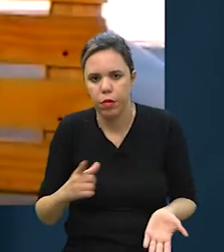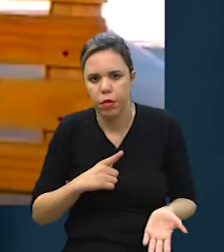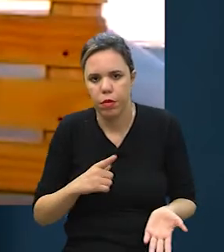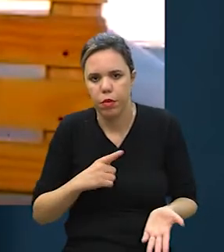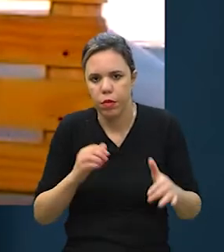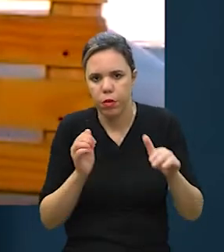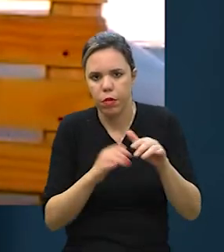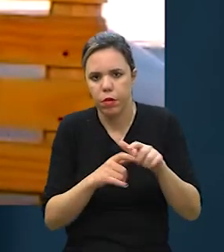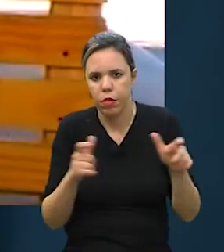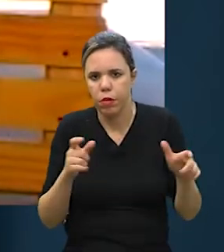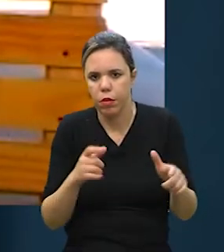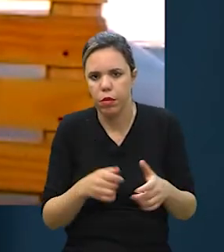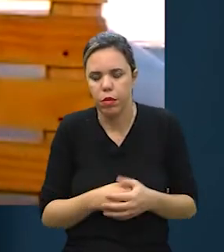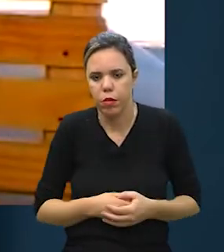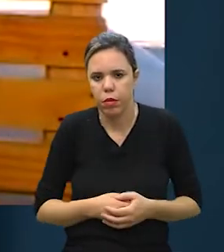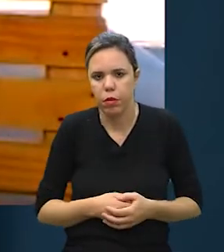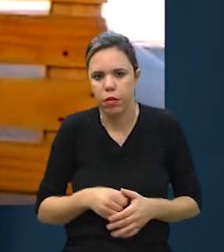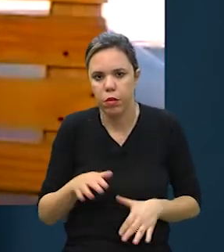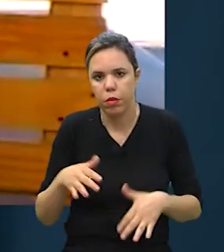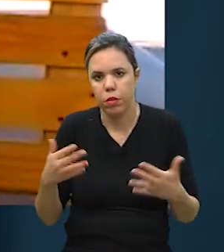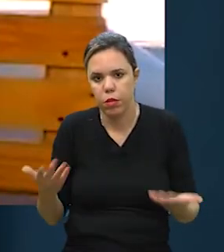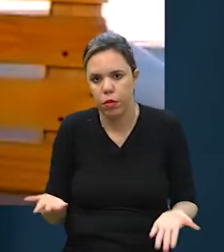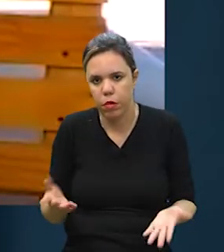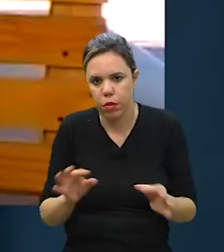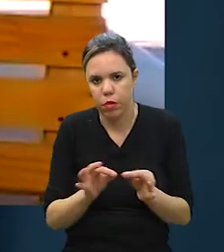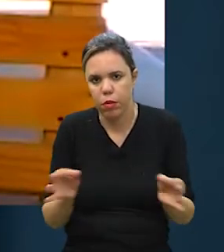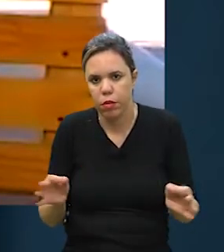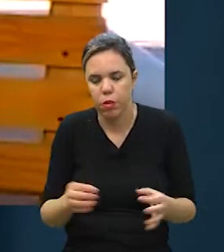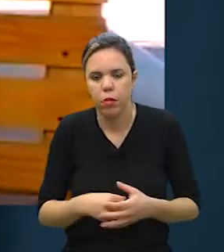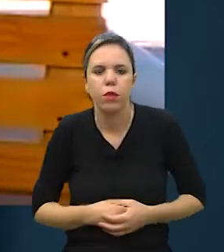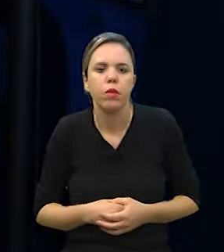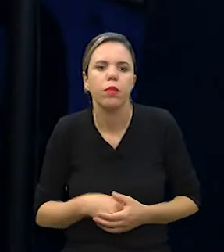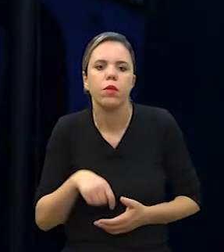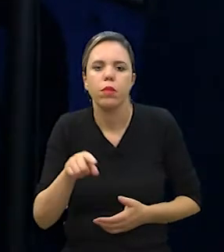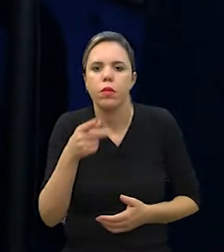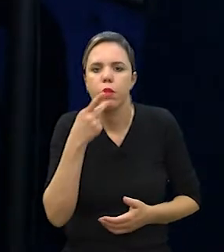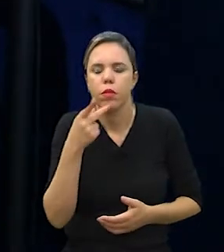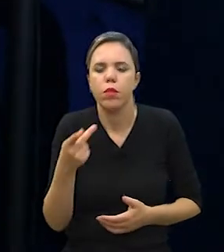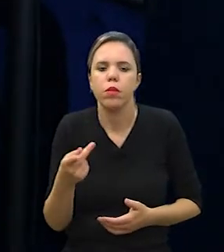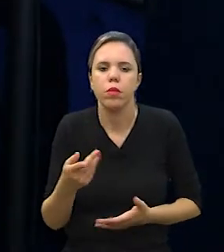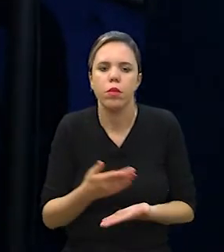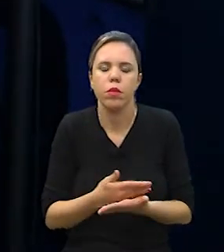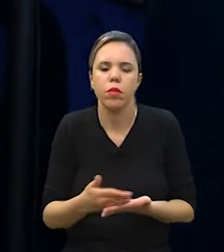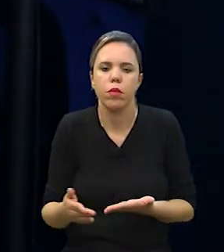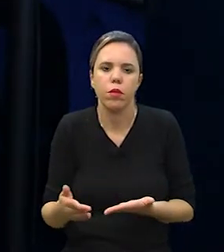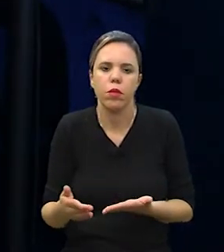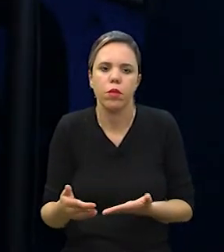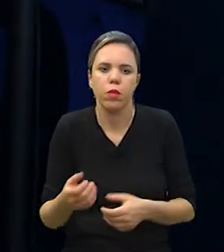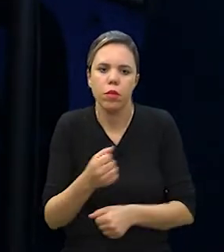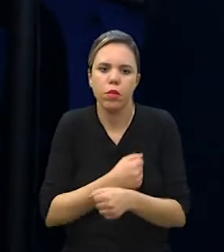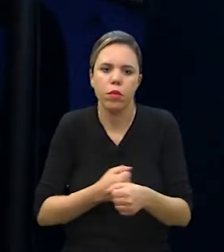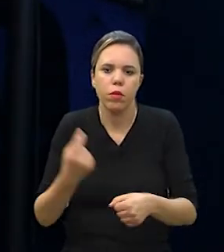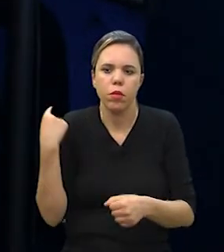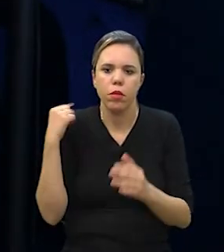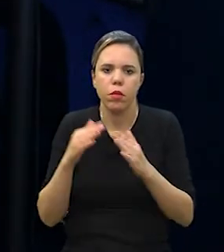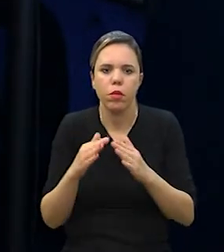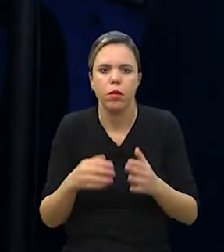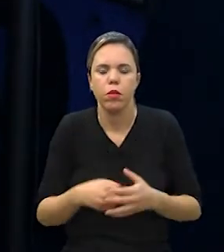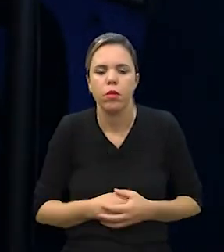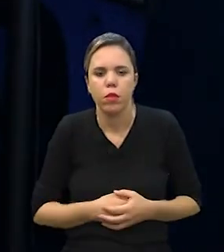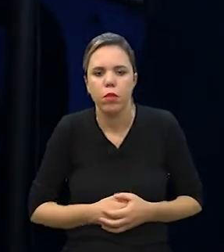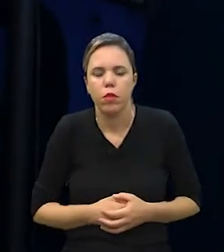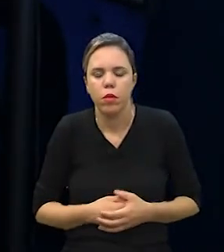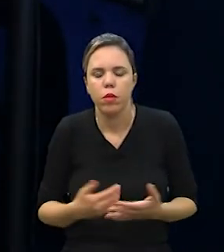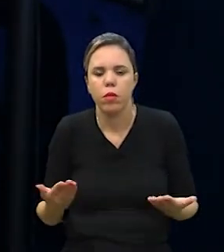casa. Se ele tem um freezer grande, pequeno. Então, é bem simples. Você mencionou que no início cozinhava em